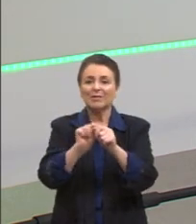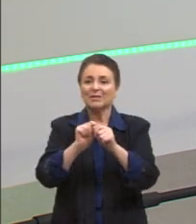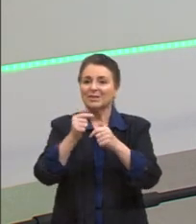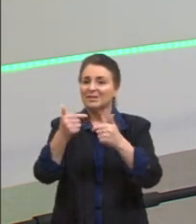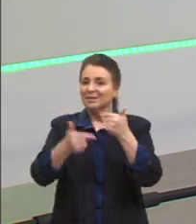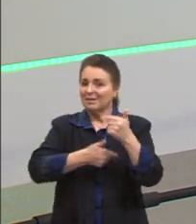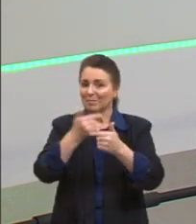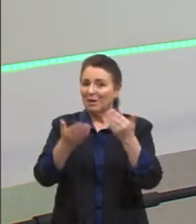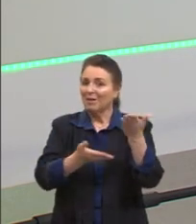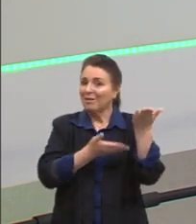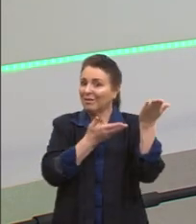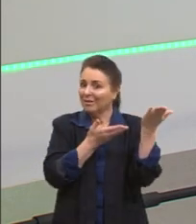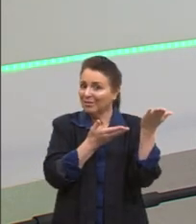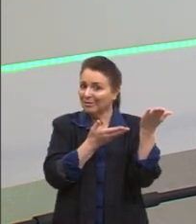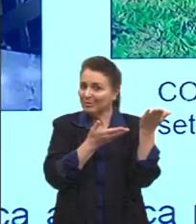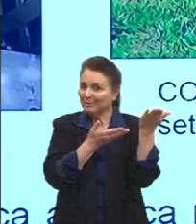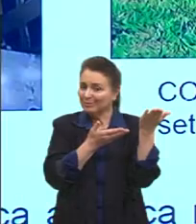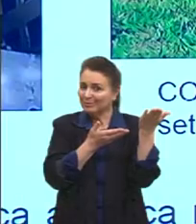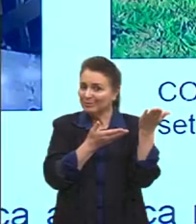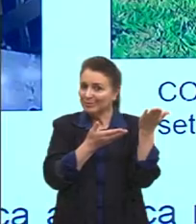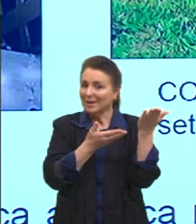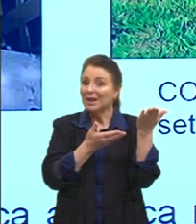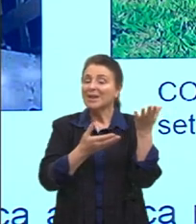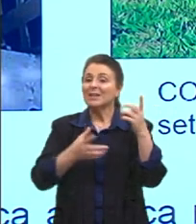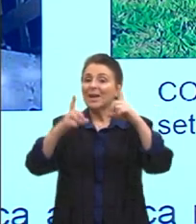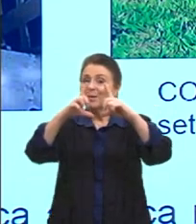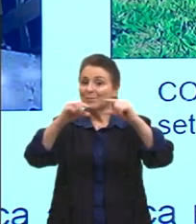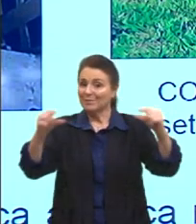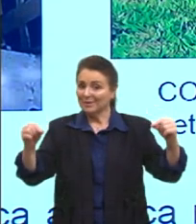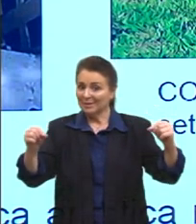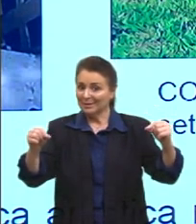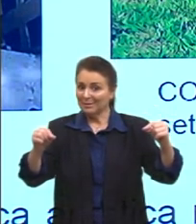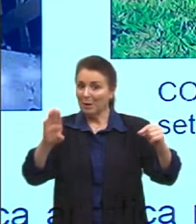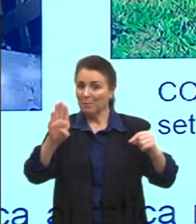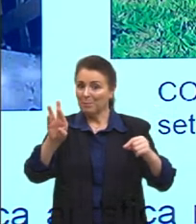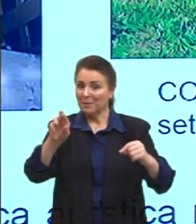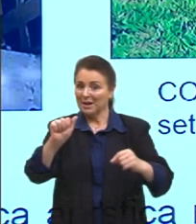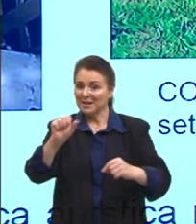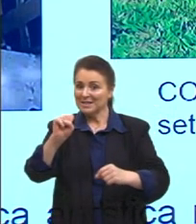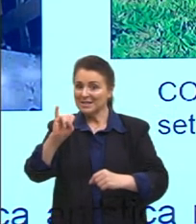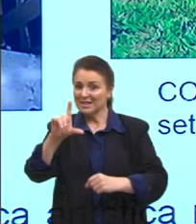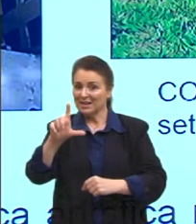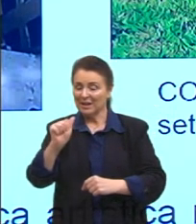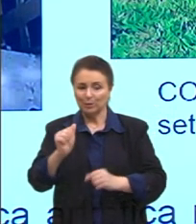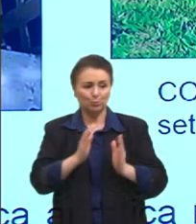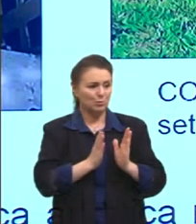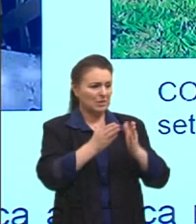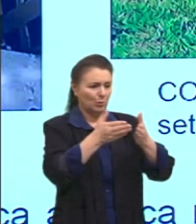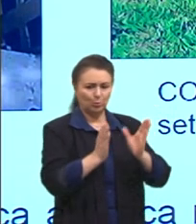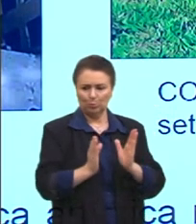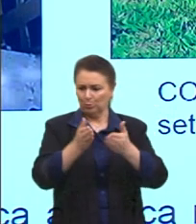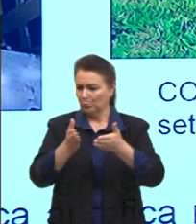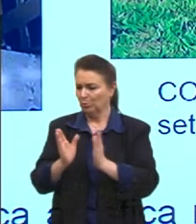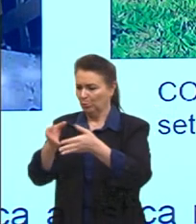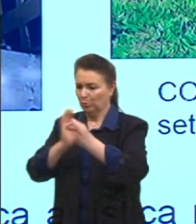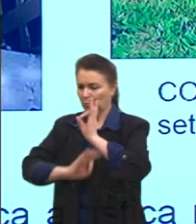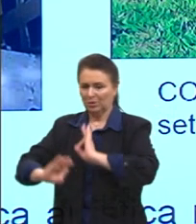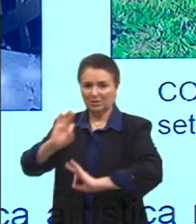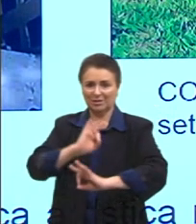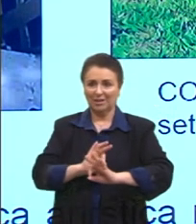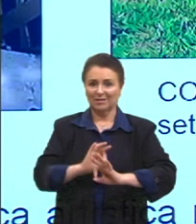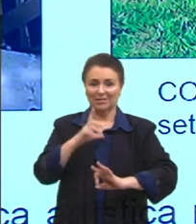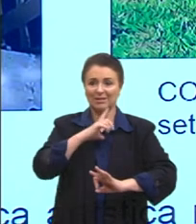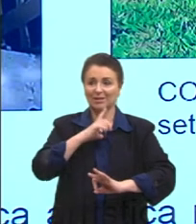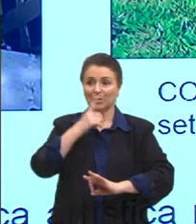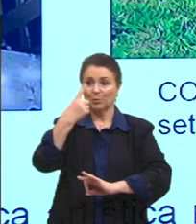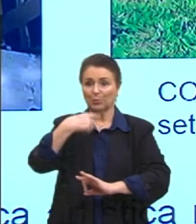outros setores para Brasília, né, para quem não sabe, Brasília é toda setorizada, né, organizada dessa maneira, e aí aqui